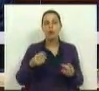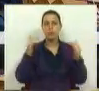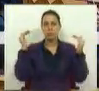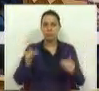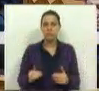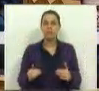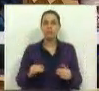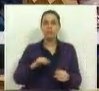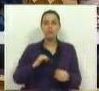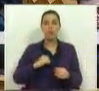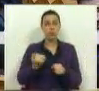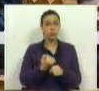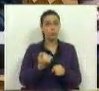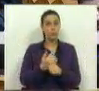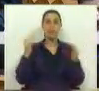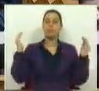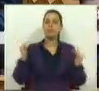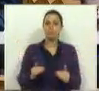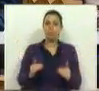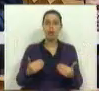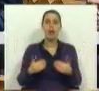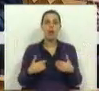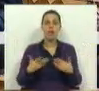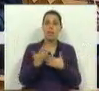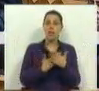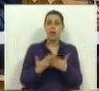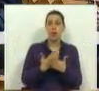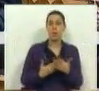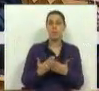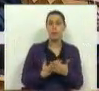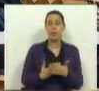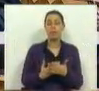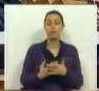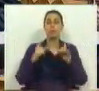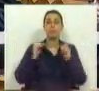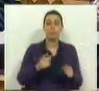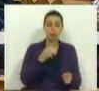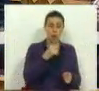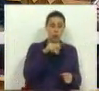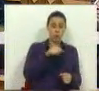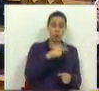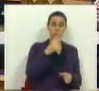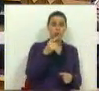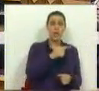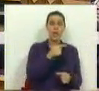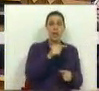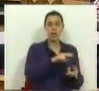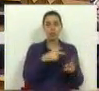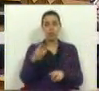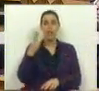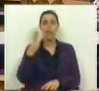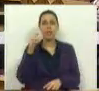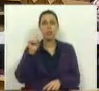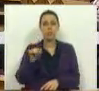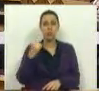diminuição do nosso produto, a diminuição da nossa economia e passou dos 2.2 negativos para